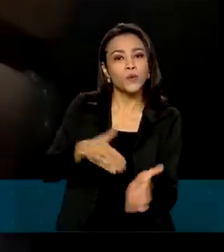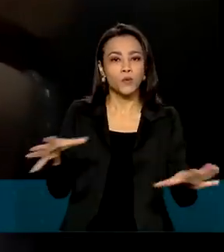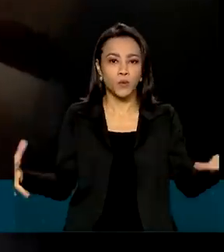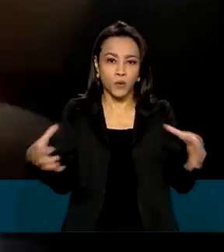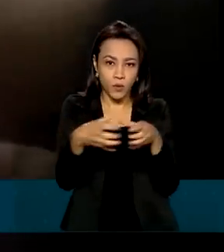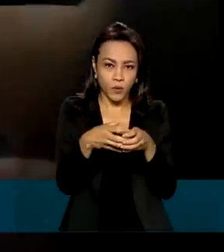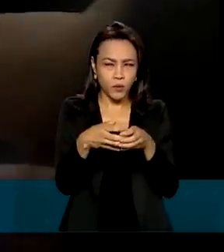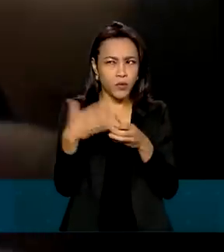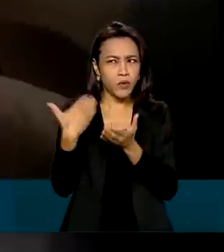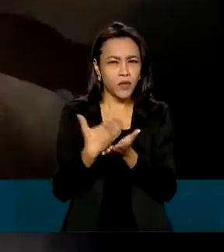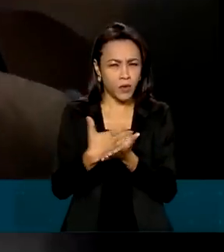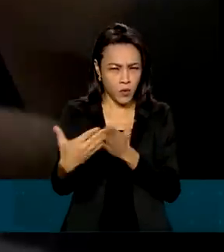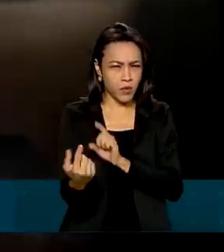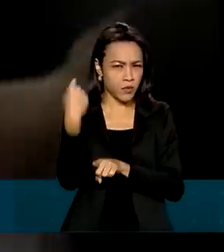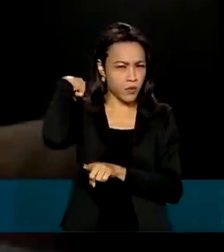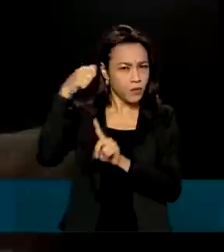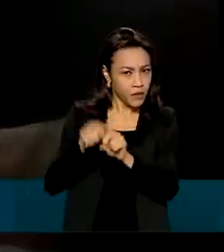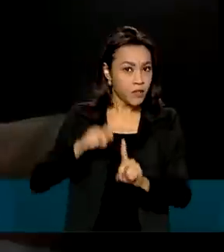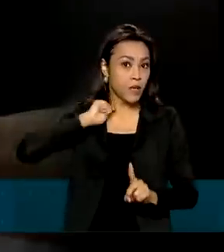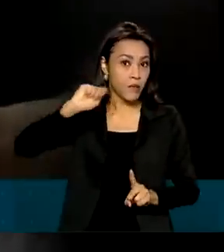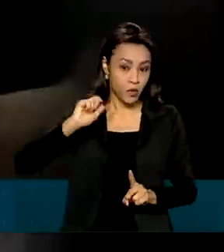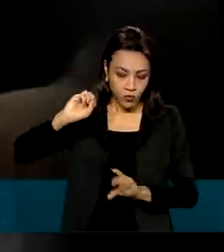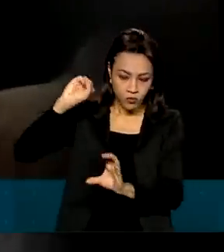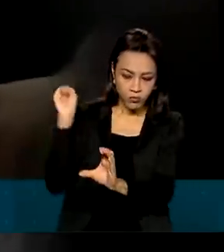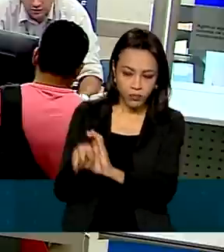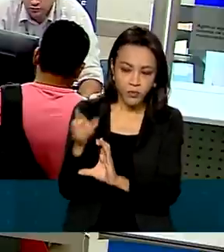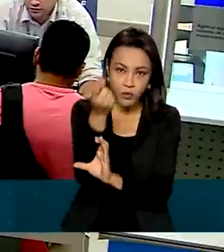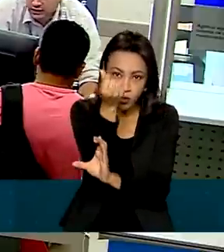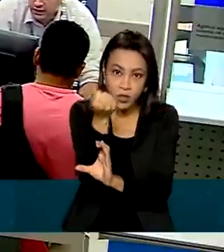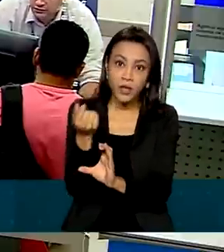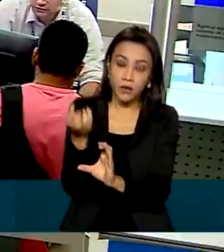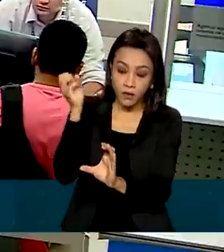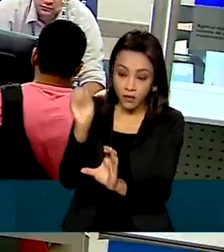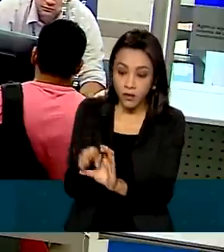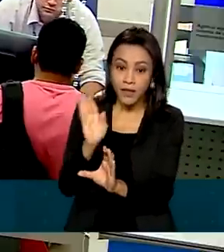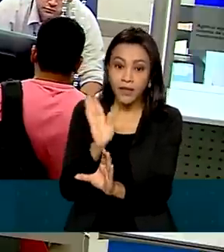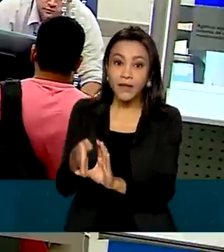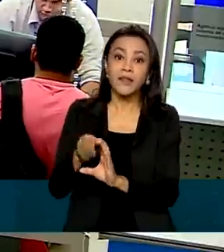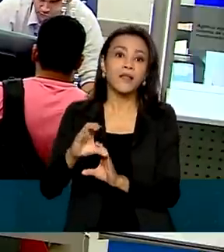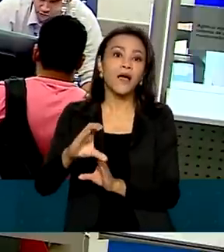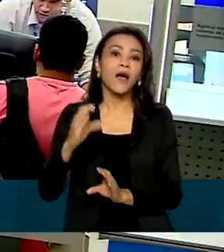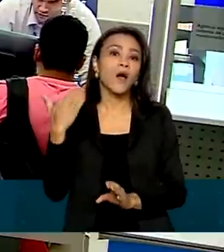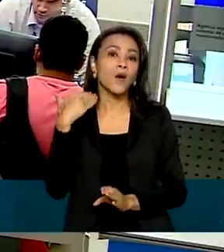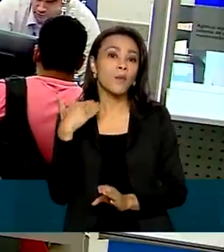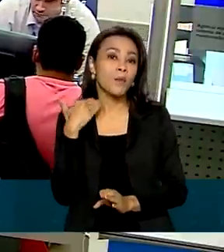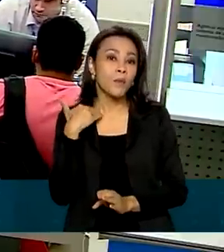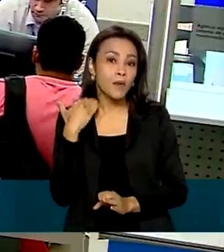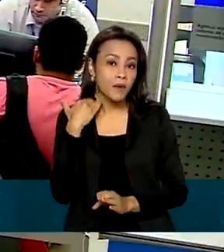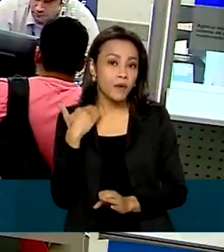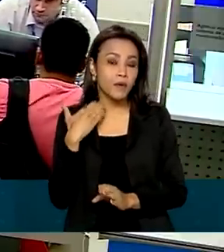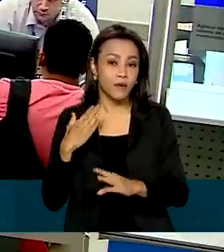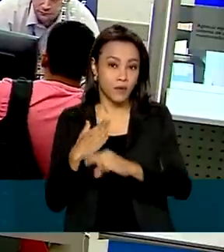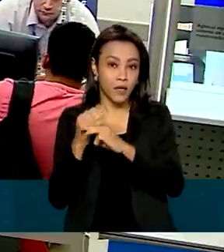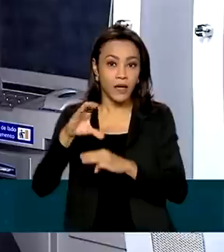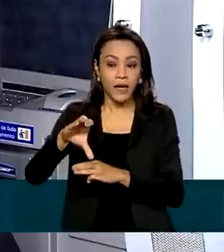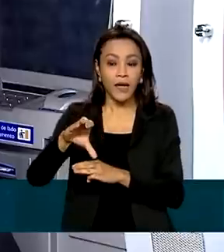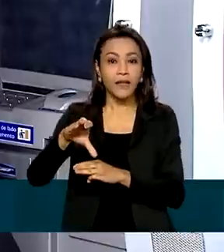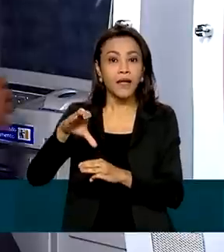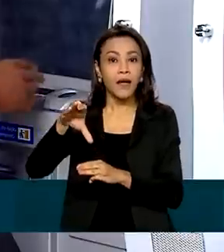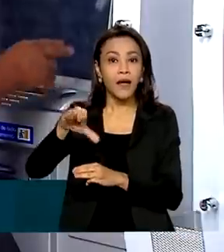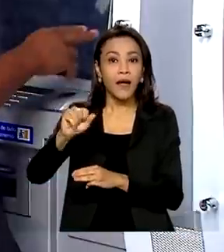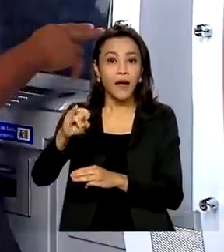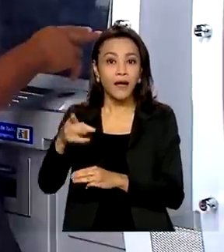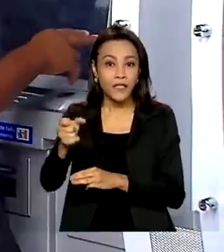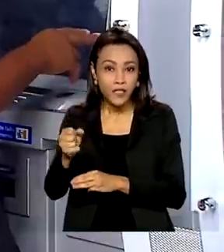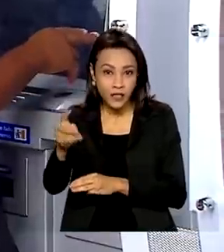ser liberados em abril. O dinheiro é creditado automaticamente na conta do Caixa Tem. A retirada dos valores será possível até o dia